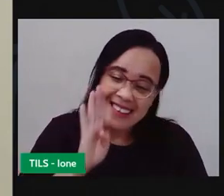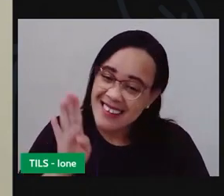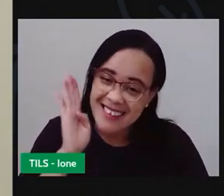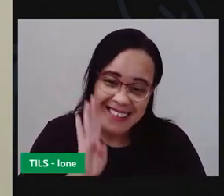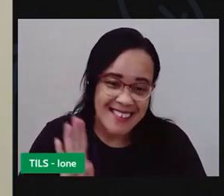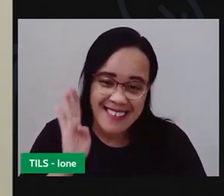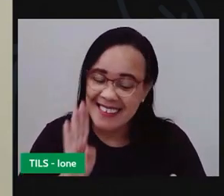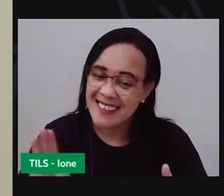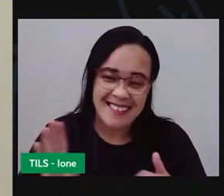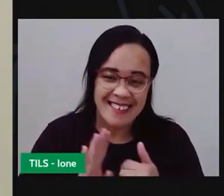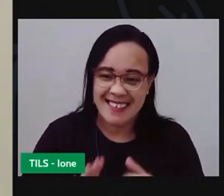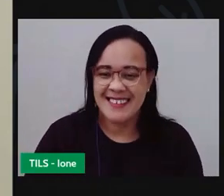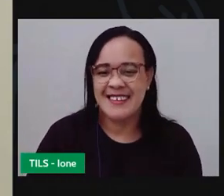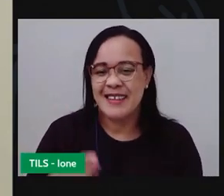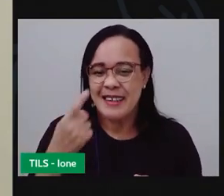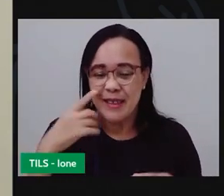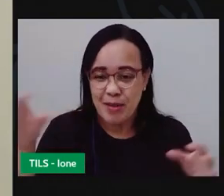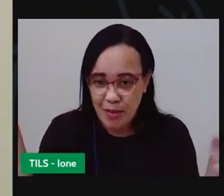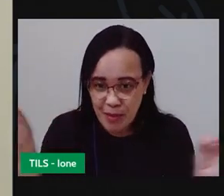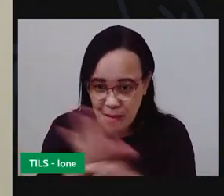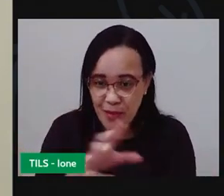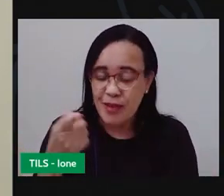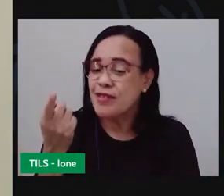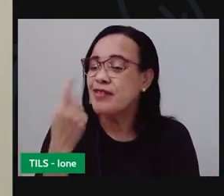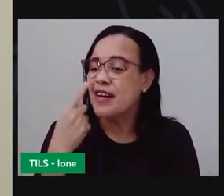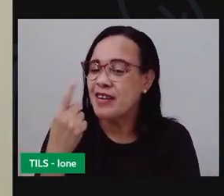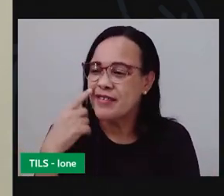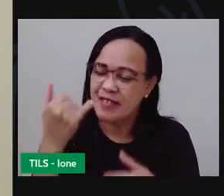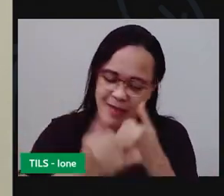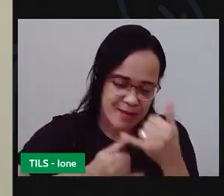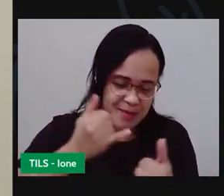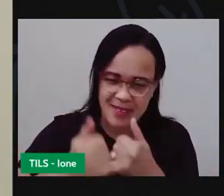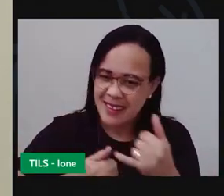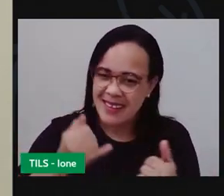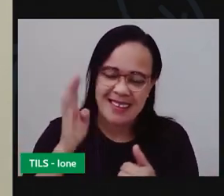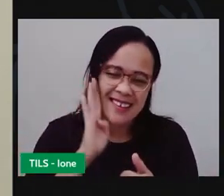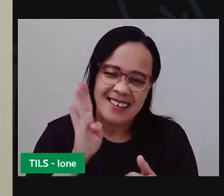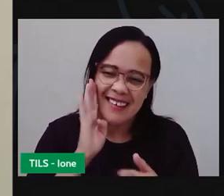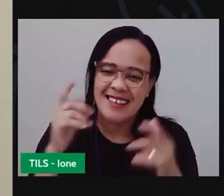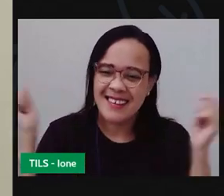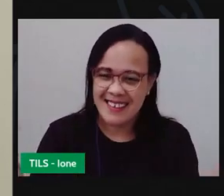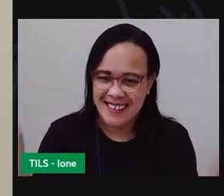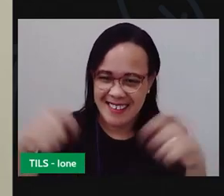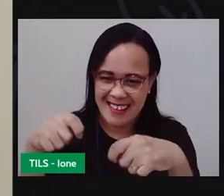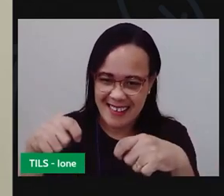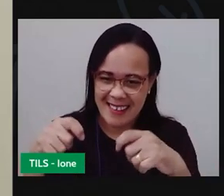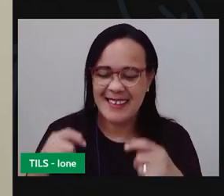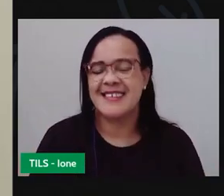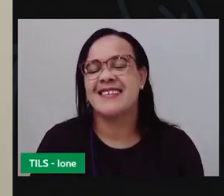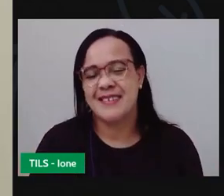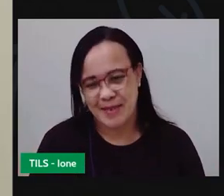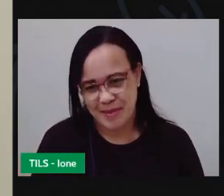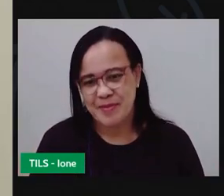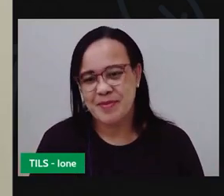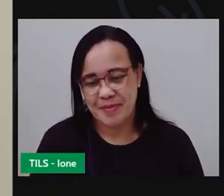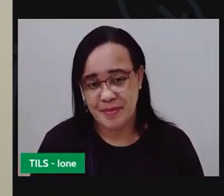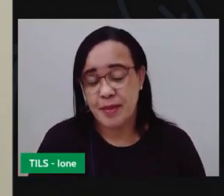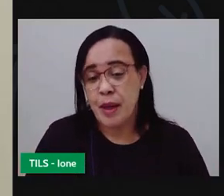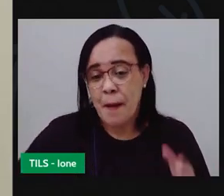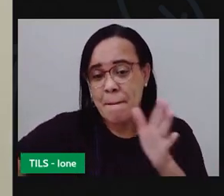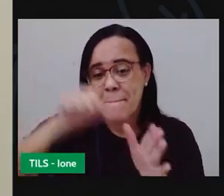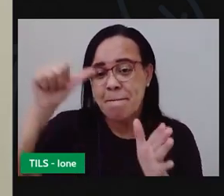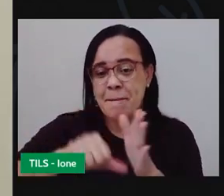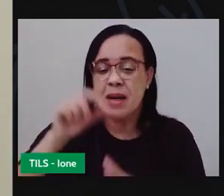e se divertir bastante. Então, a primeira coisa é fazer um corte aqui. Você dobra